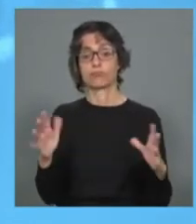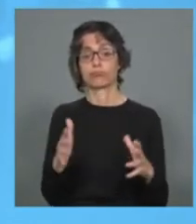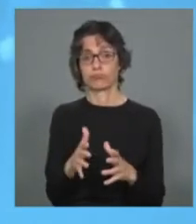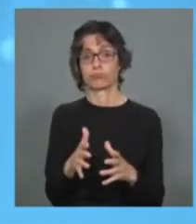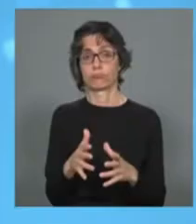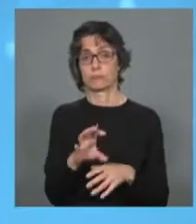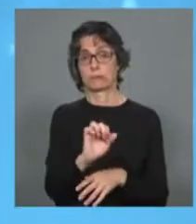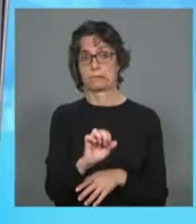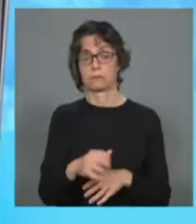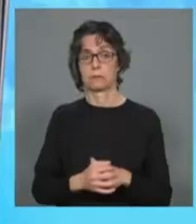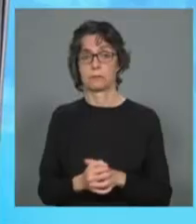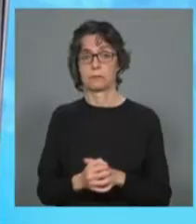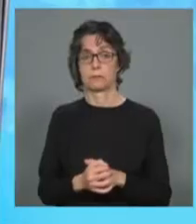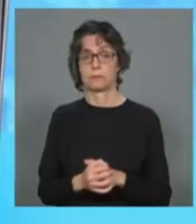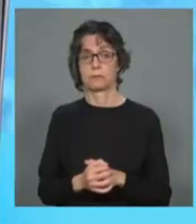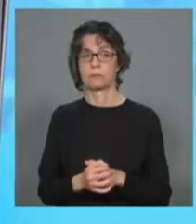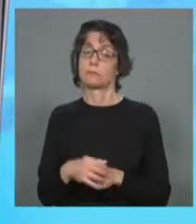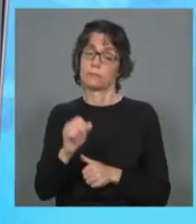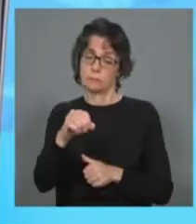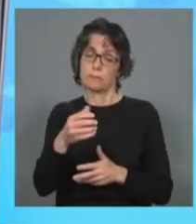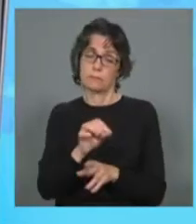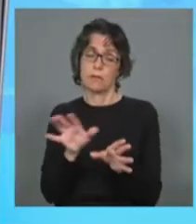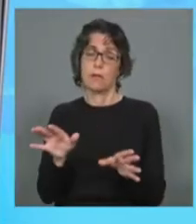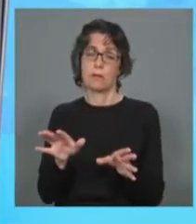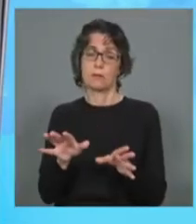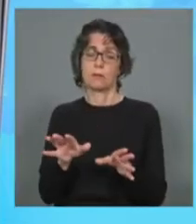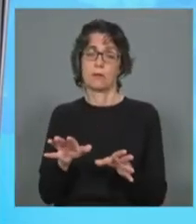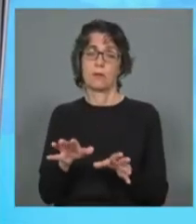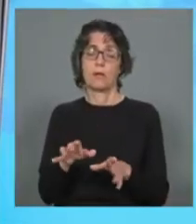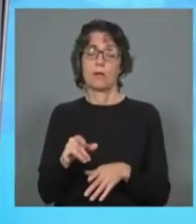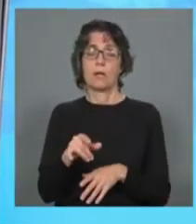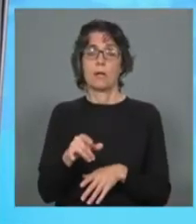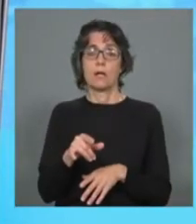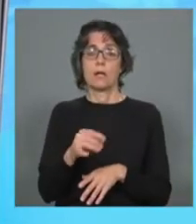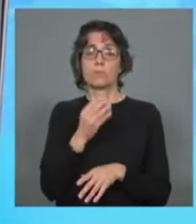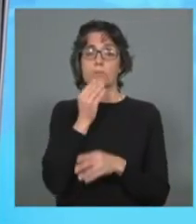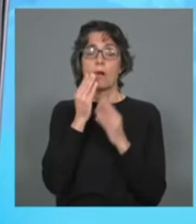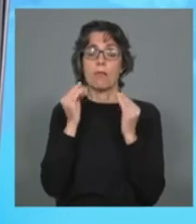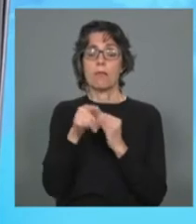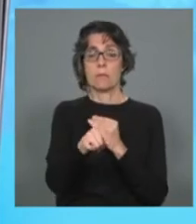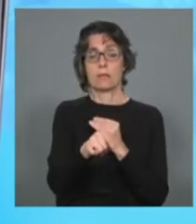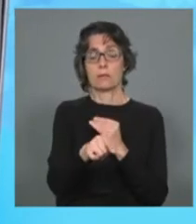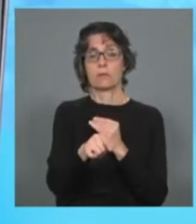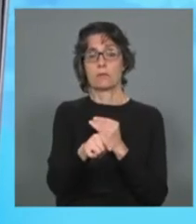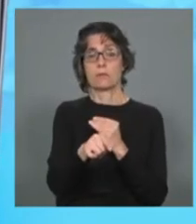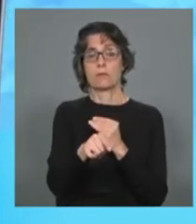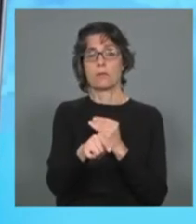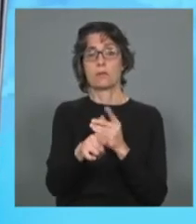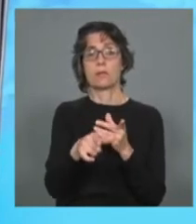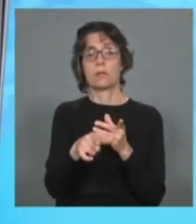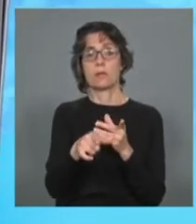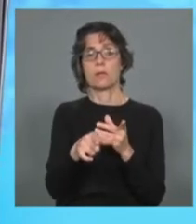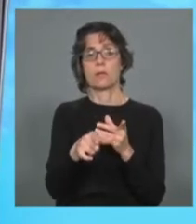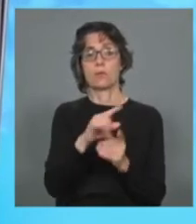na região. Sim, corre-se esse risco e portanto o Líbano tem também a particularidade que tem o poder dividido entre cristãos, sunitas e